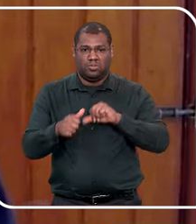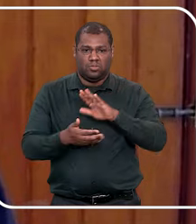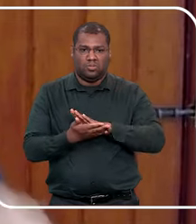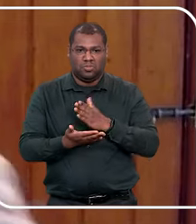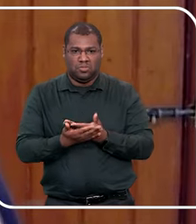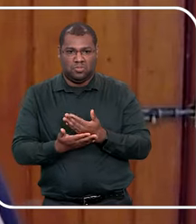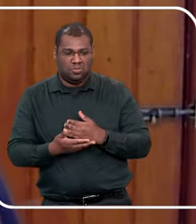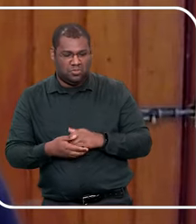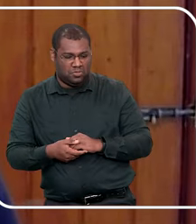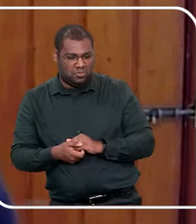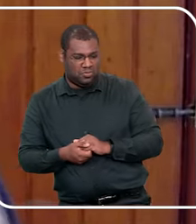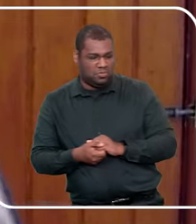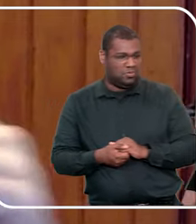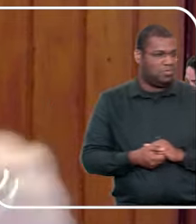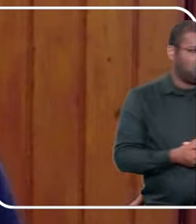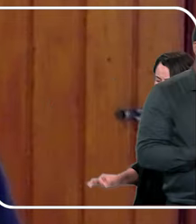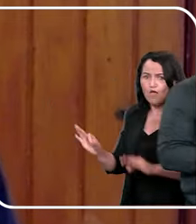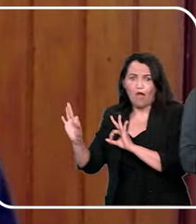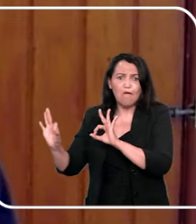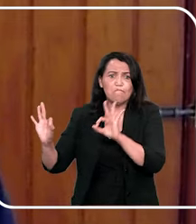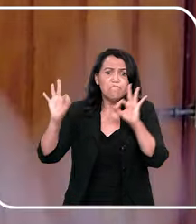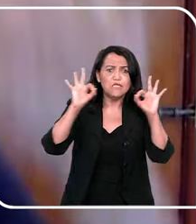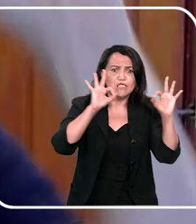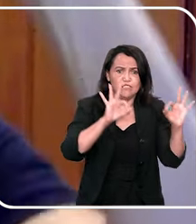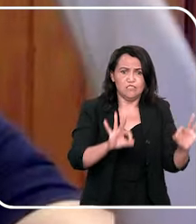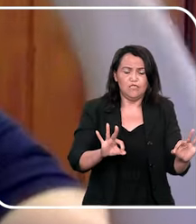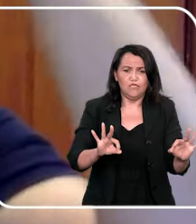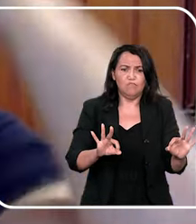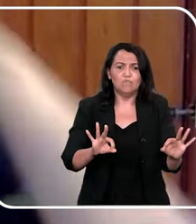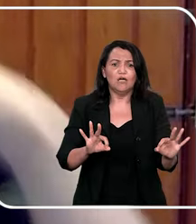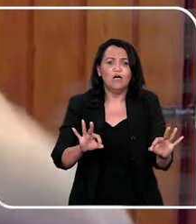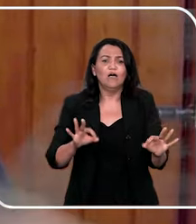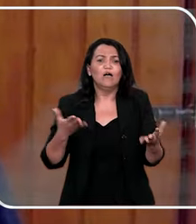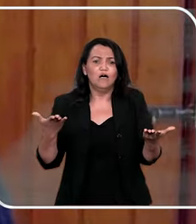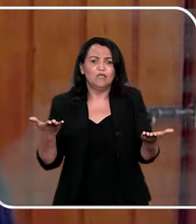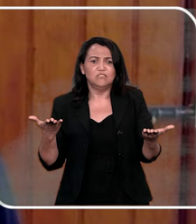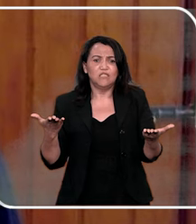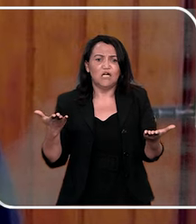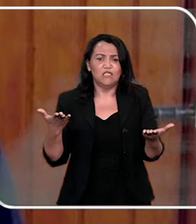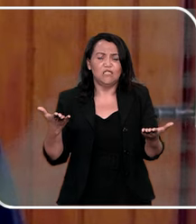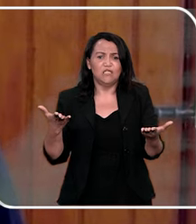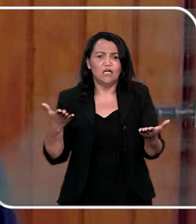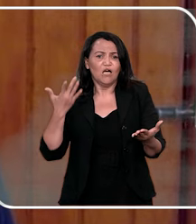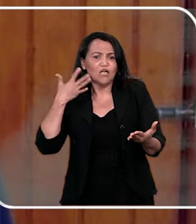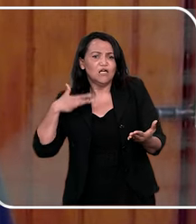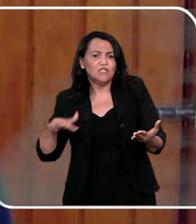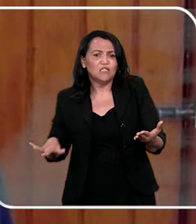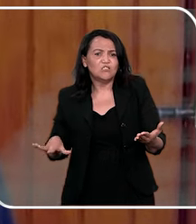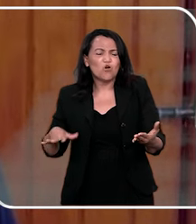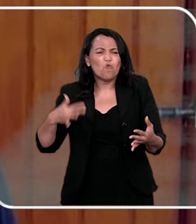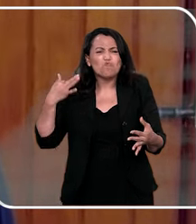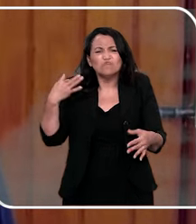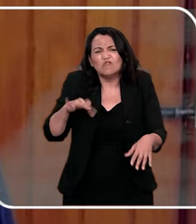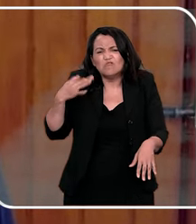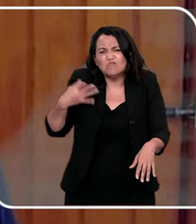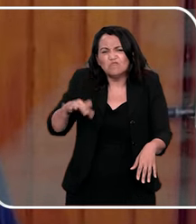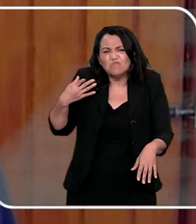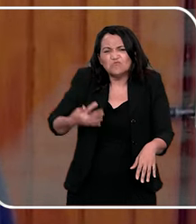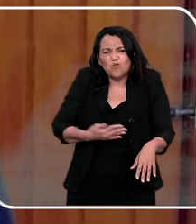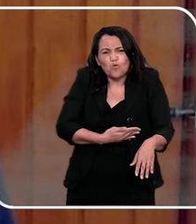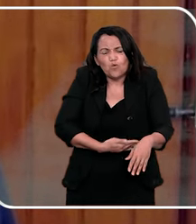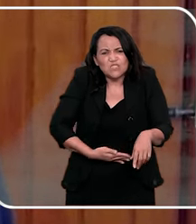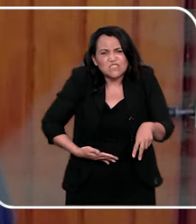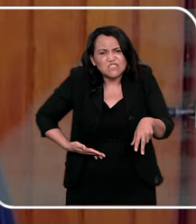gente, pode ser um, é, um monte de coisinha, mas fica atento, o pediatra vai te dizer, que pode ser, tá ali,